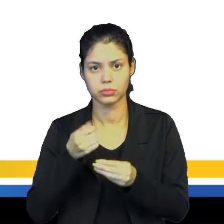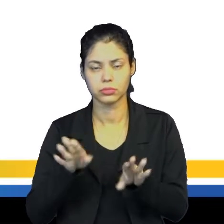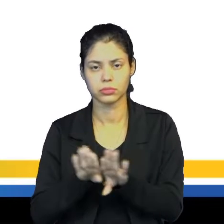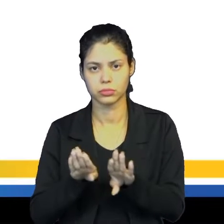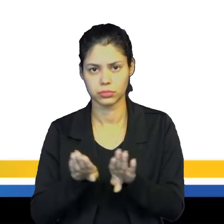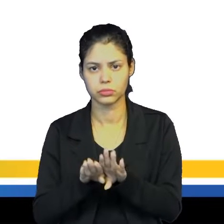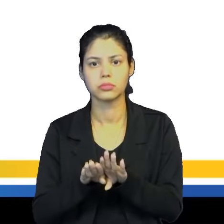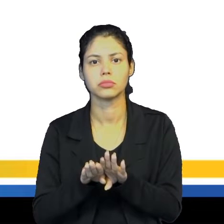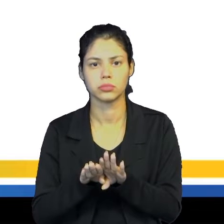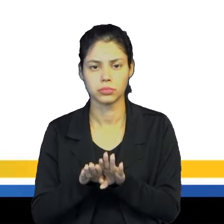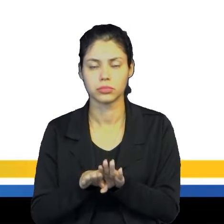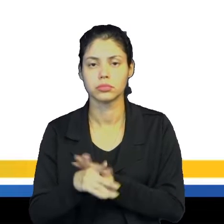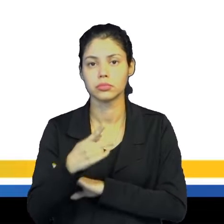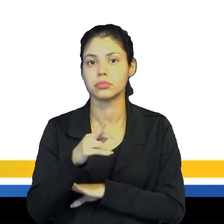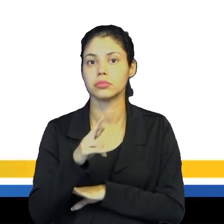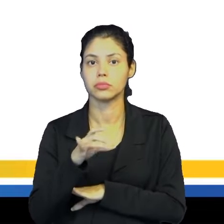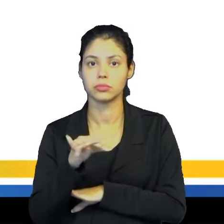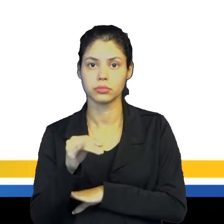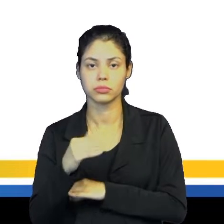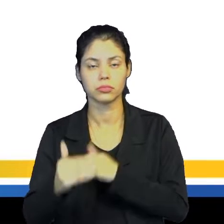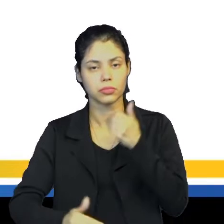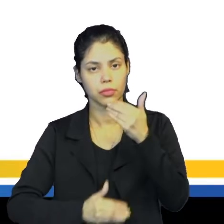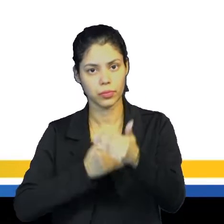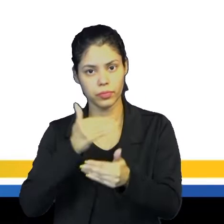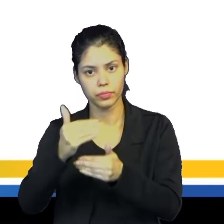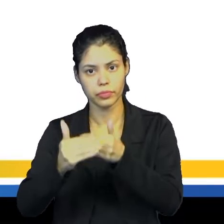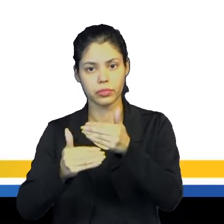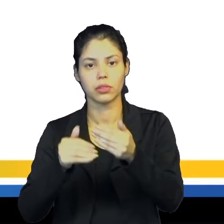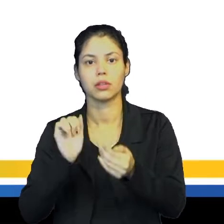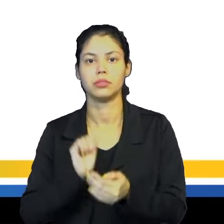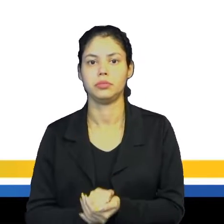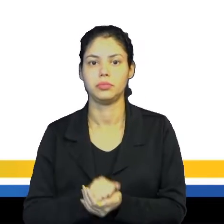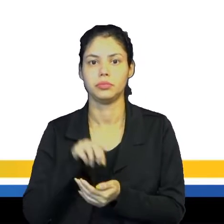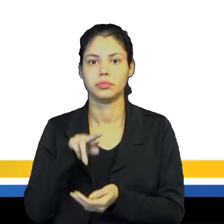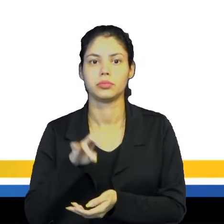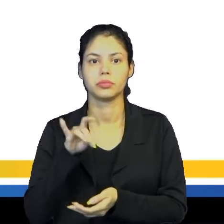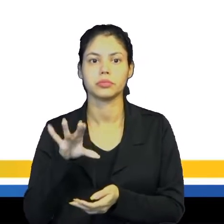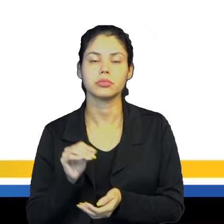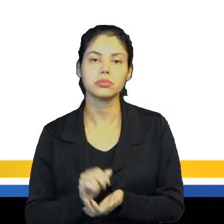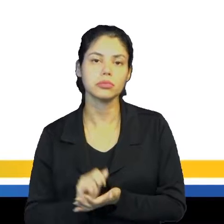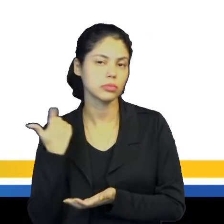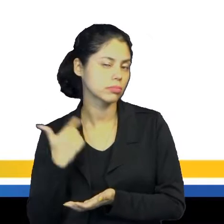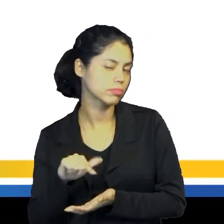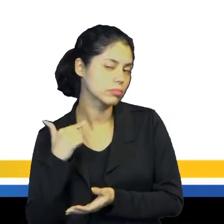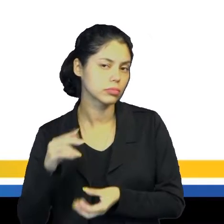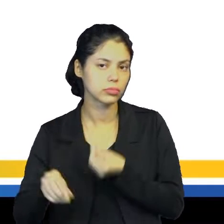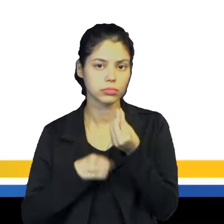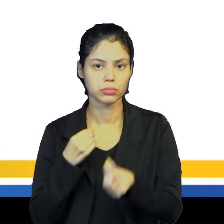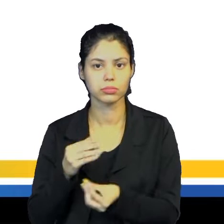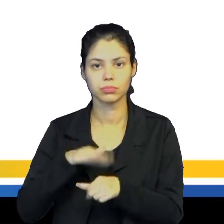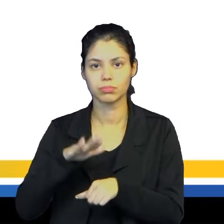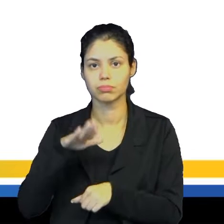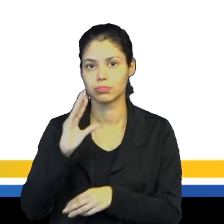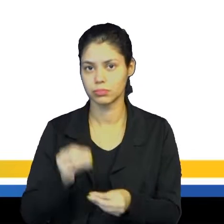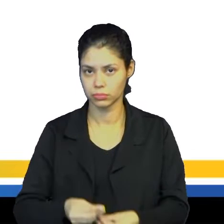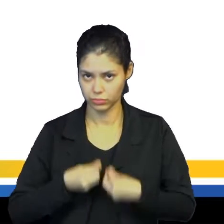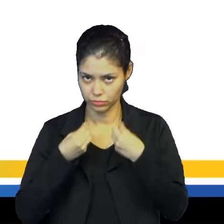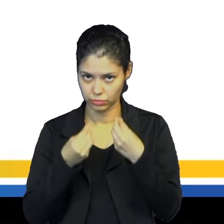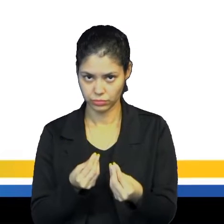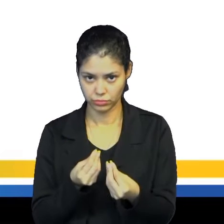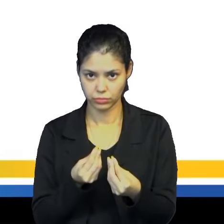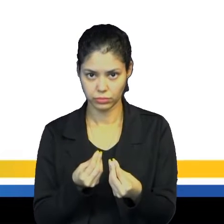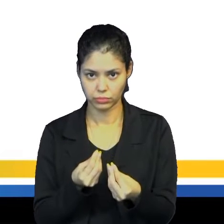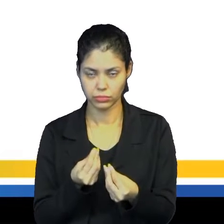de ouro e prata tão necessárias para o desenvolvimento do absolutismo monárquico. Não havia metais suficientes para